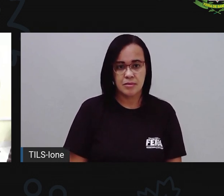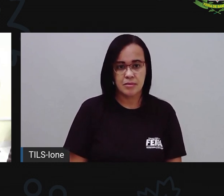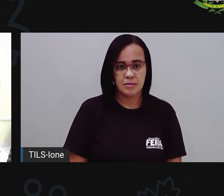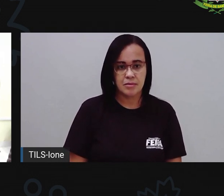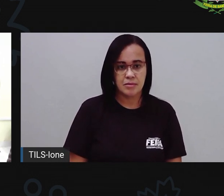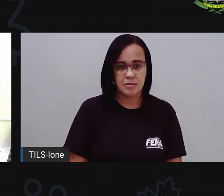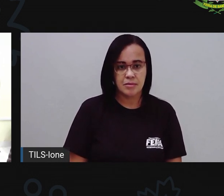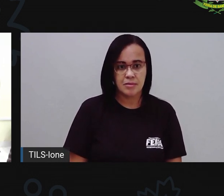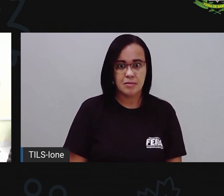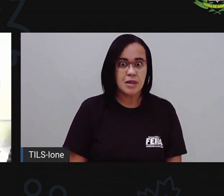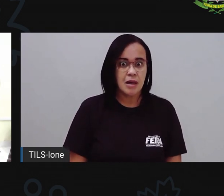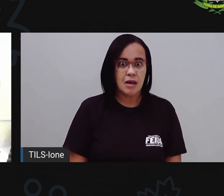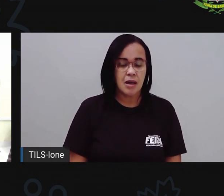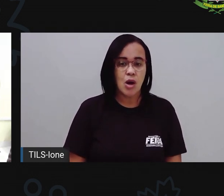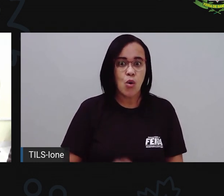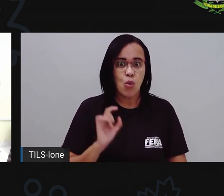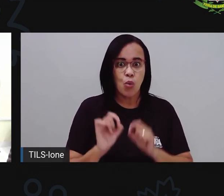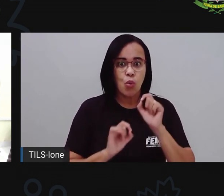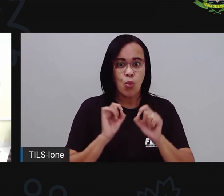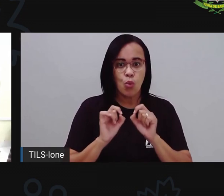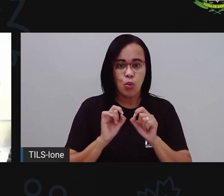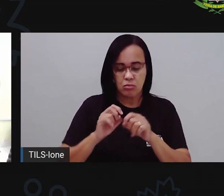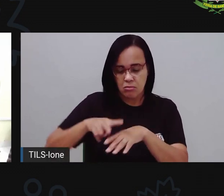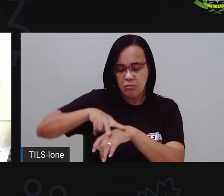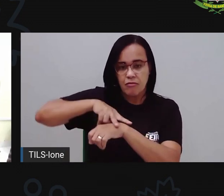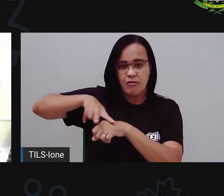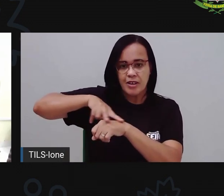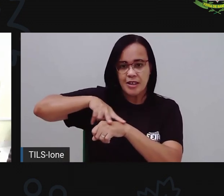E agora eu vou colocar o verde.